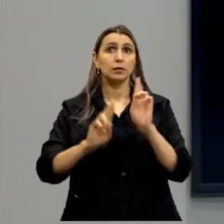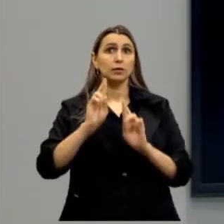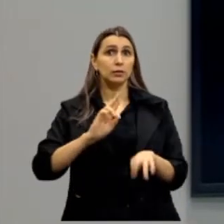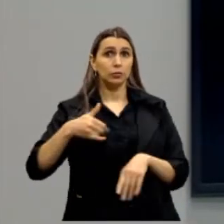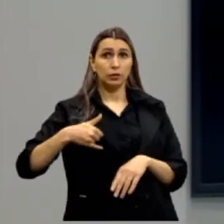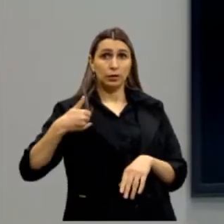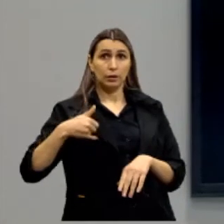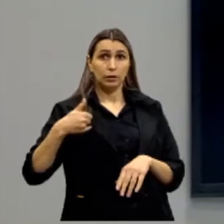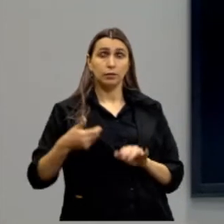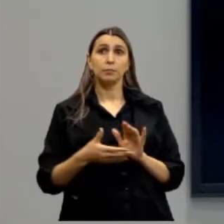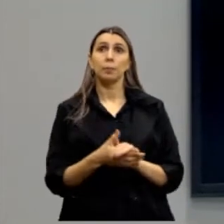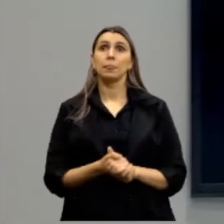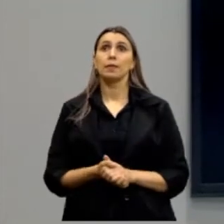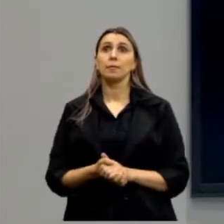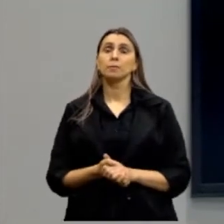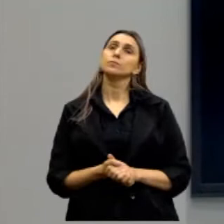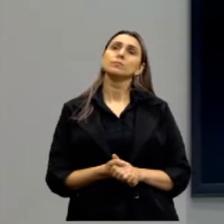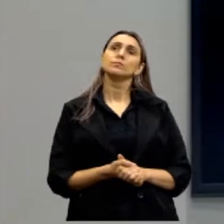idade.